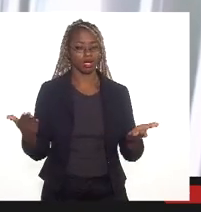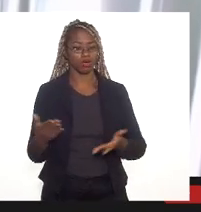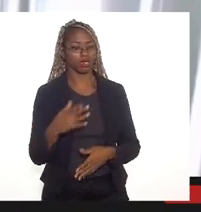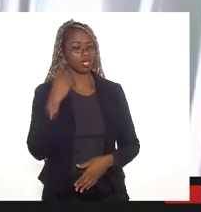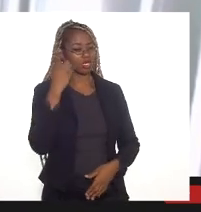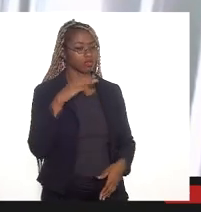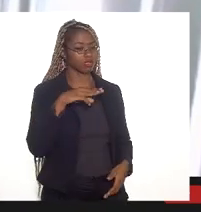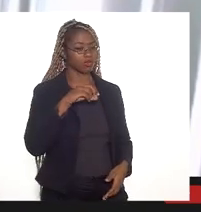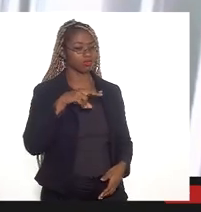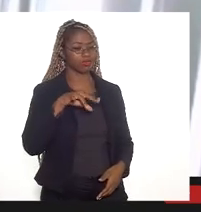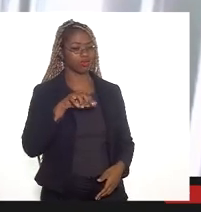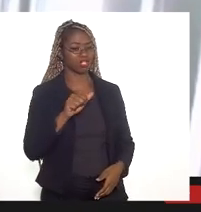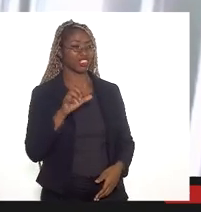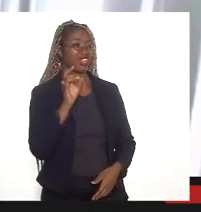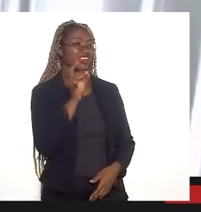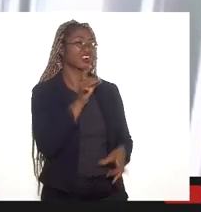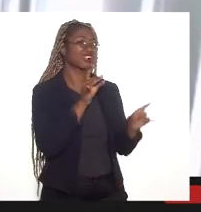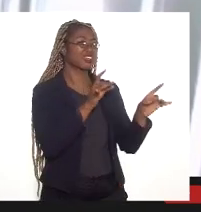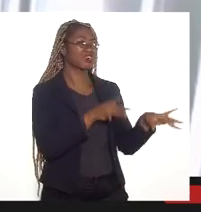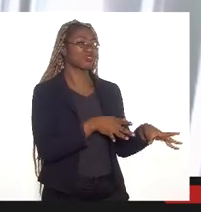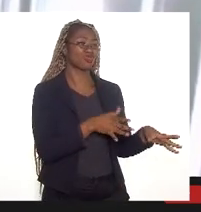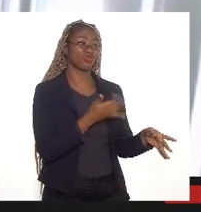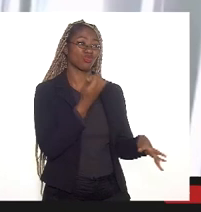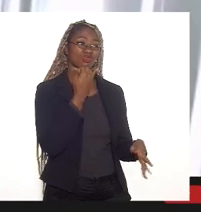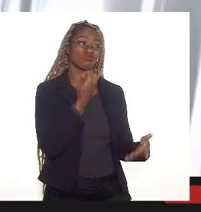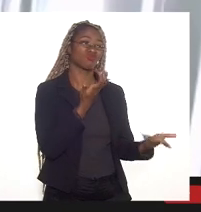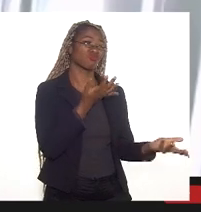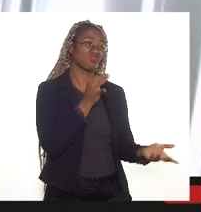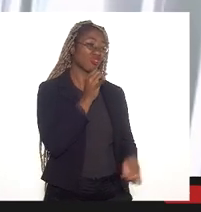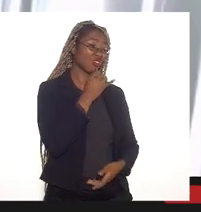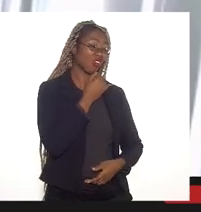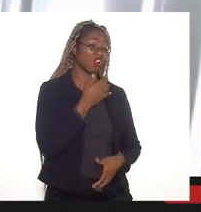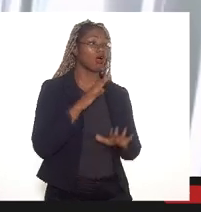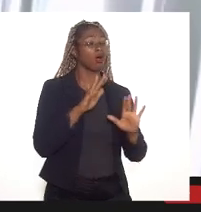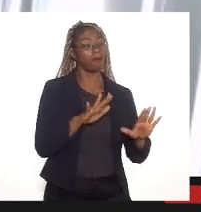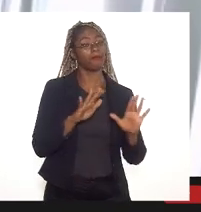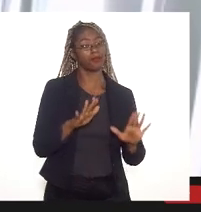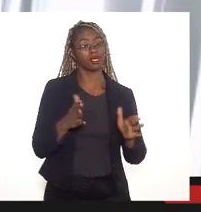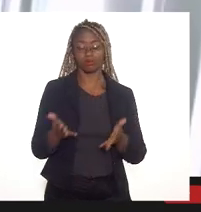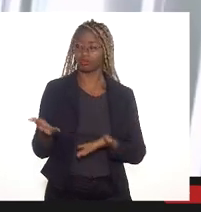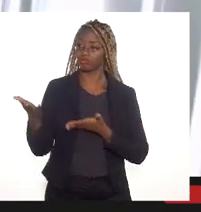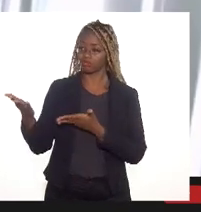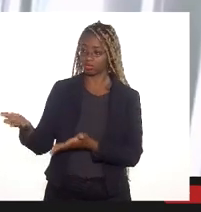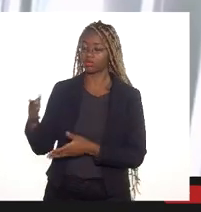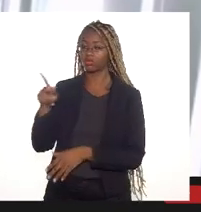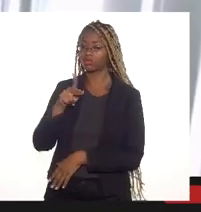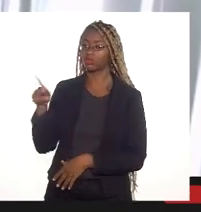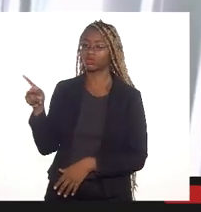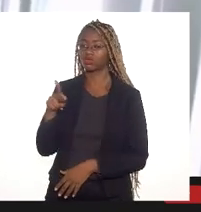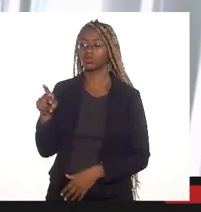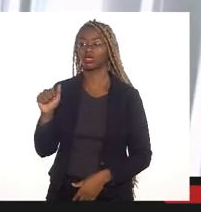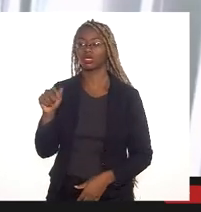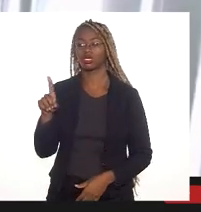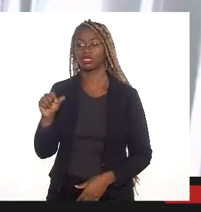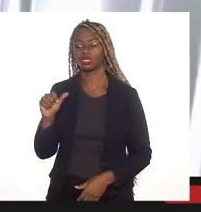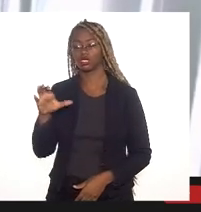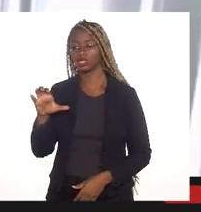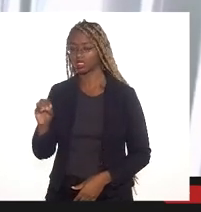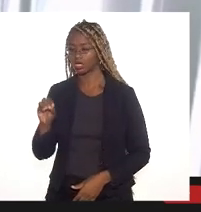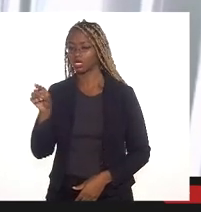Mônica Francisco acabou tendo que sair. uma pena, mas eu passo a palavra ao professor Adacto Ottoni,